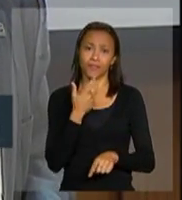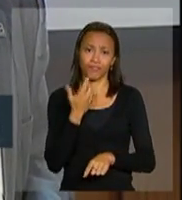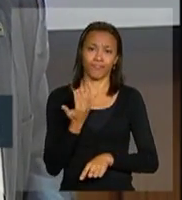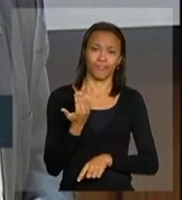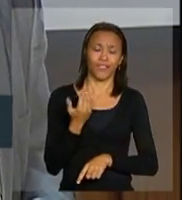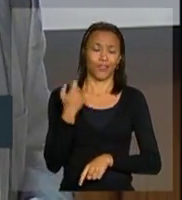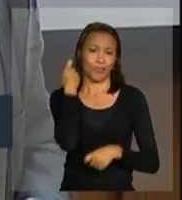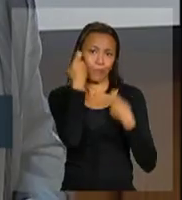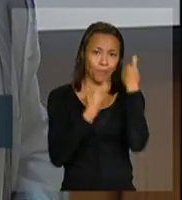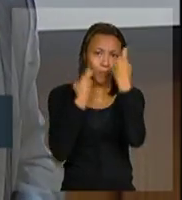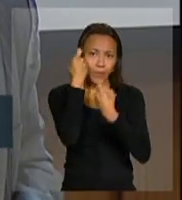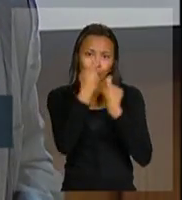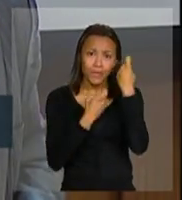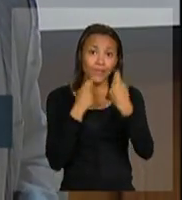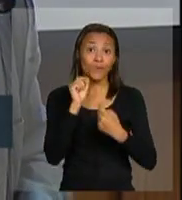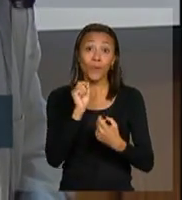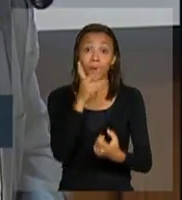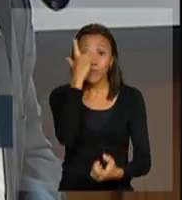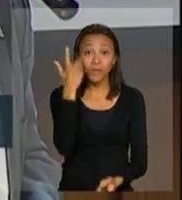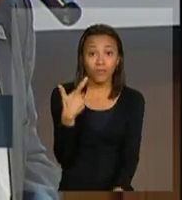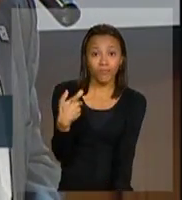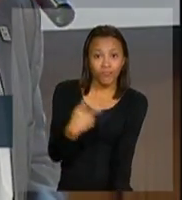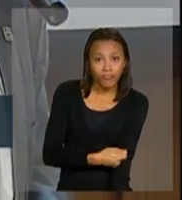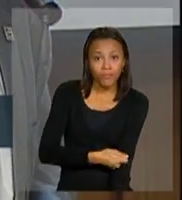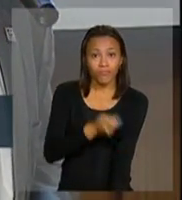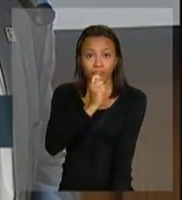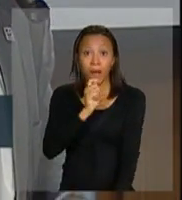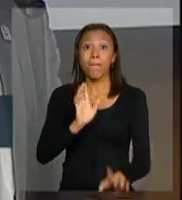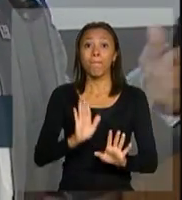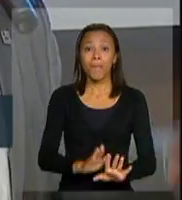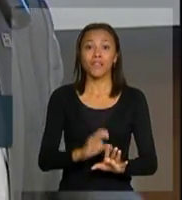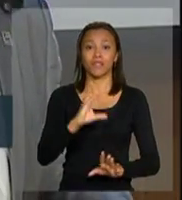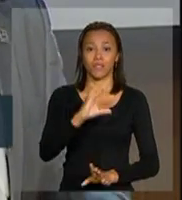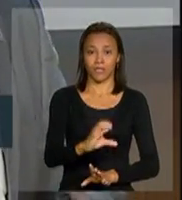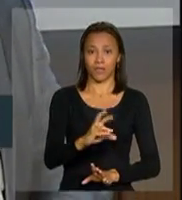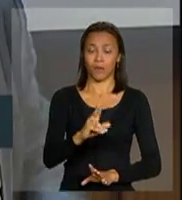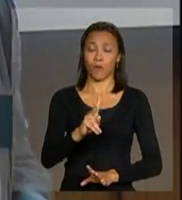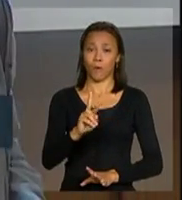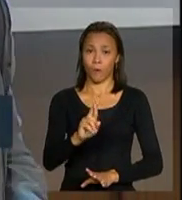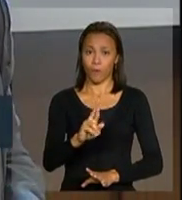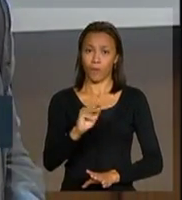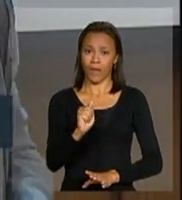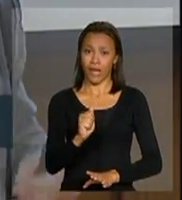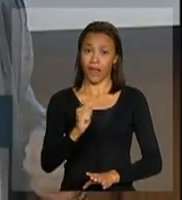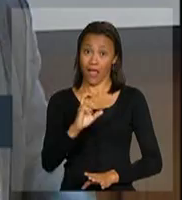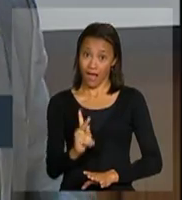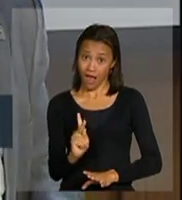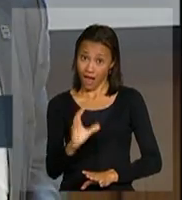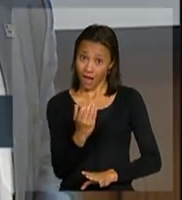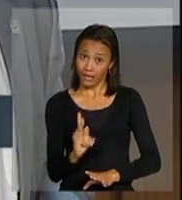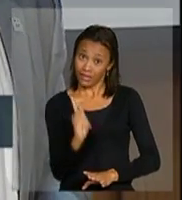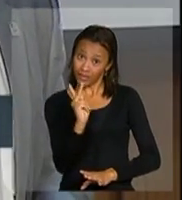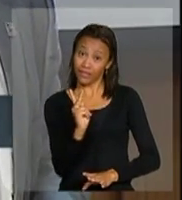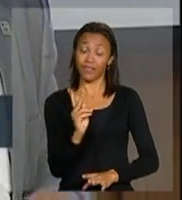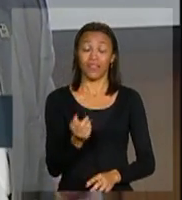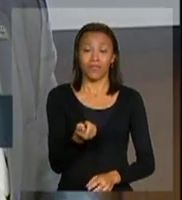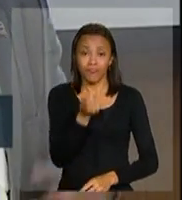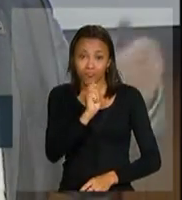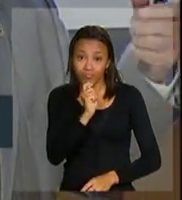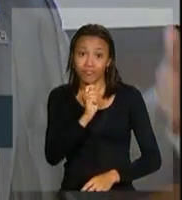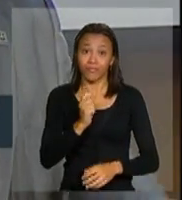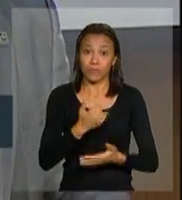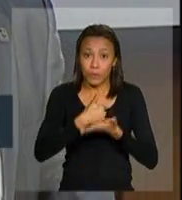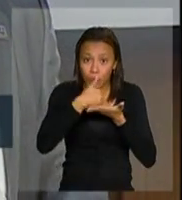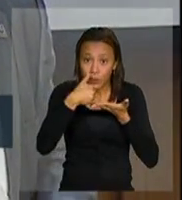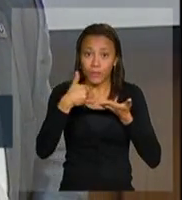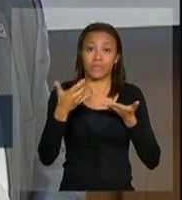não é apenas com o injetável, e sim com o usuário de crack. O Brasil tem um programa importante em curso visando